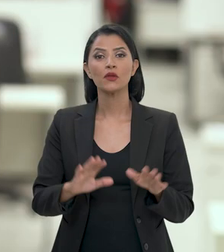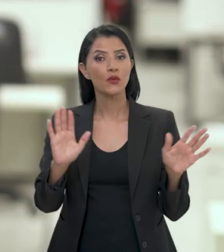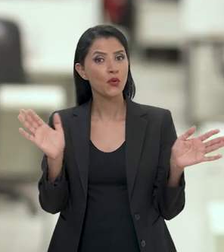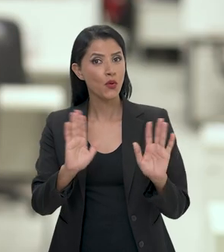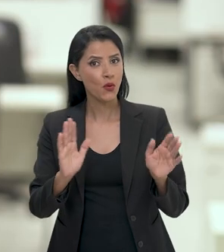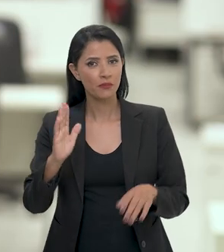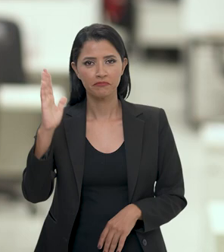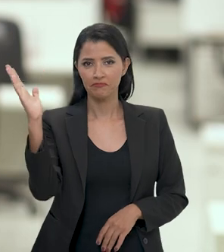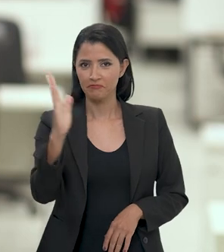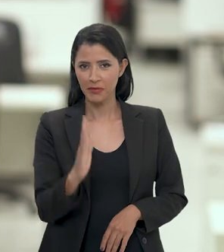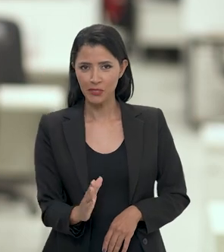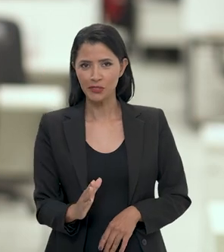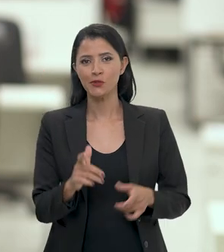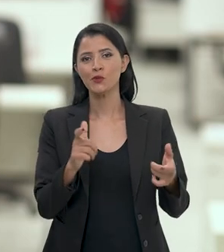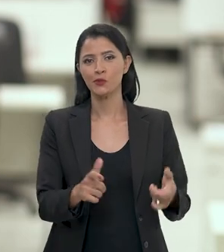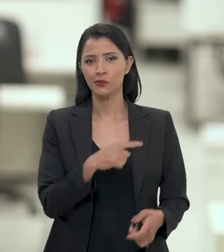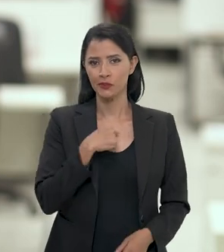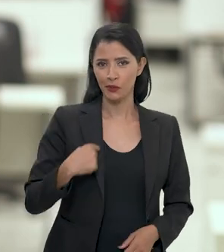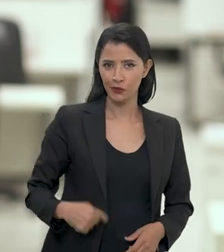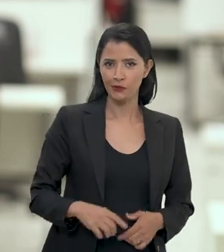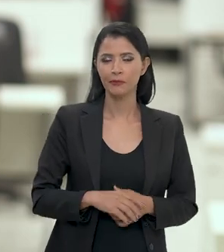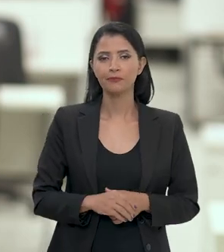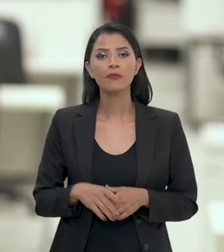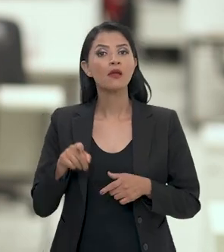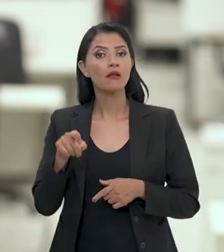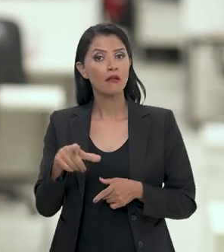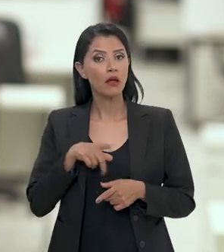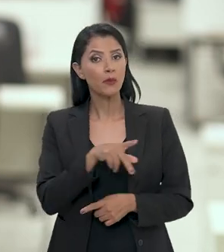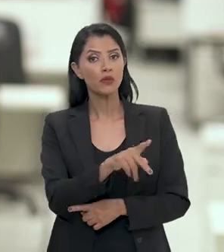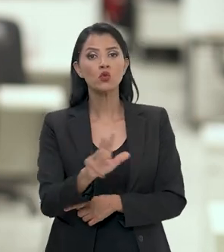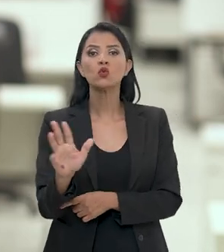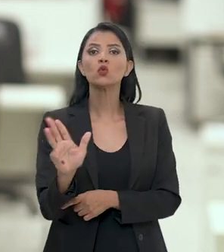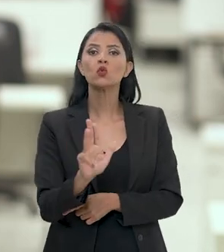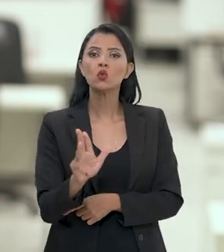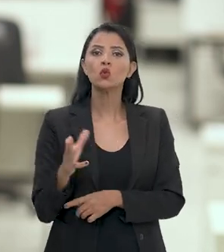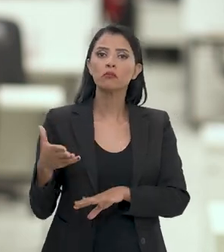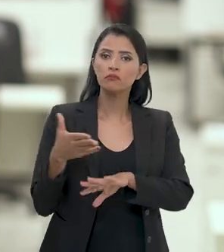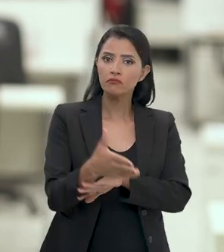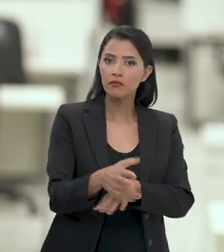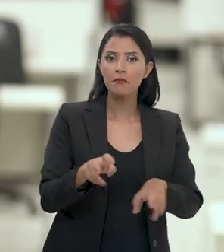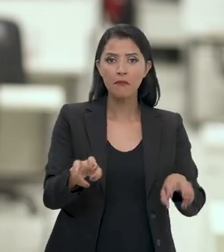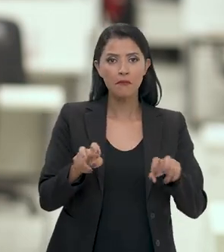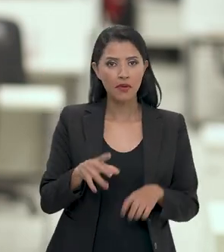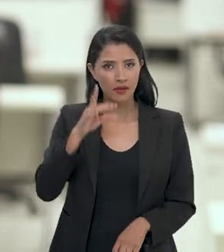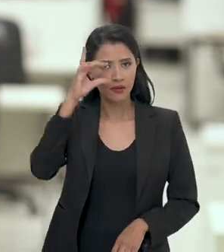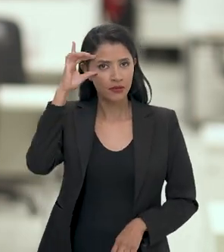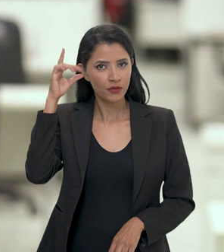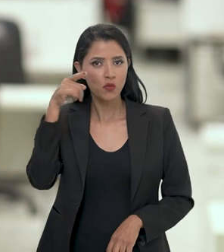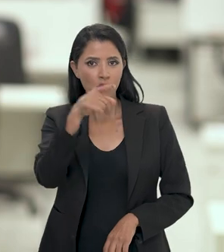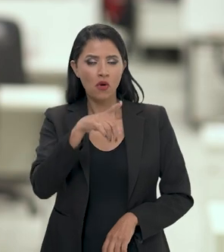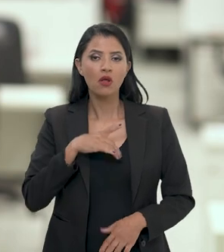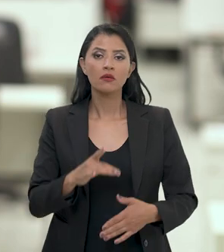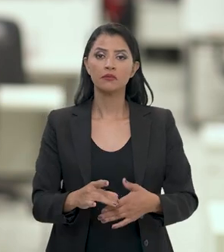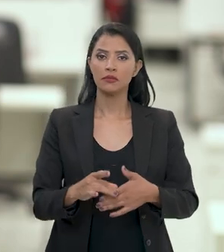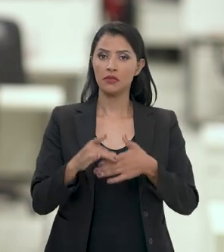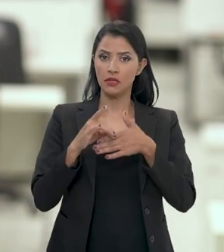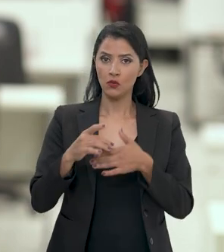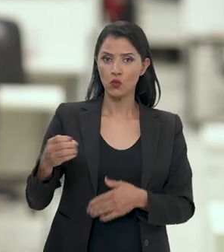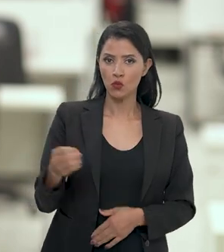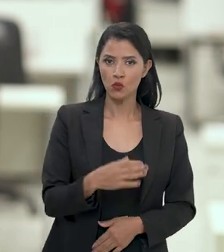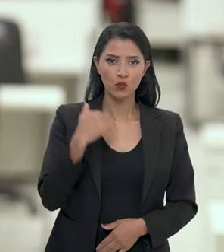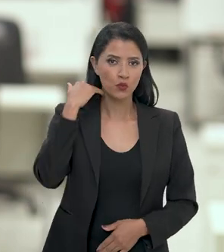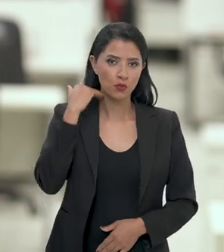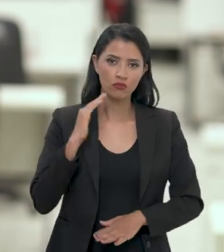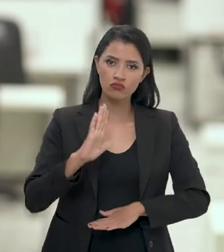Olá, Brasil na China. Em Xangai, o presidente Lula participou da posse de Dilma Rousseff no comando